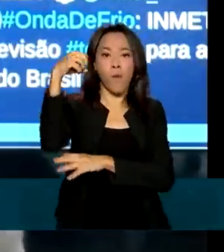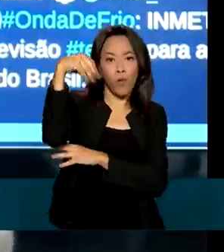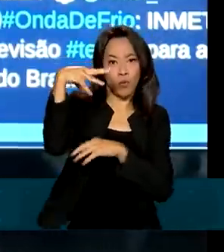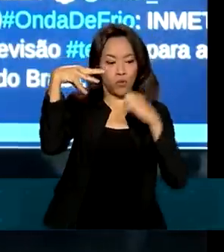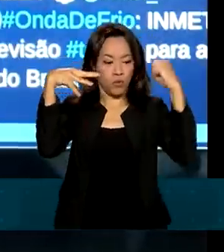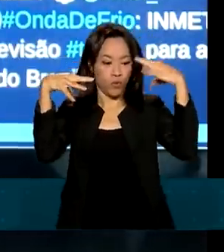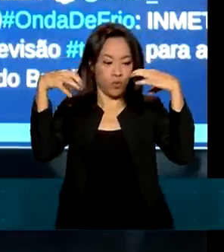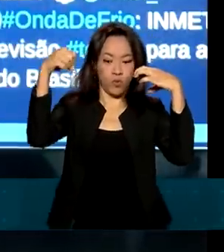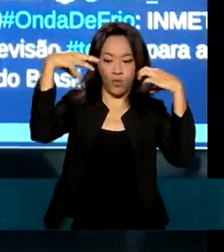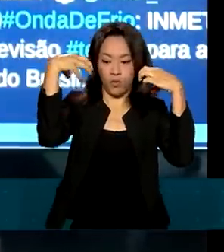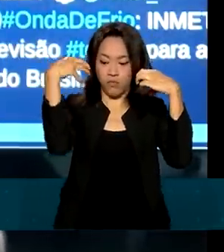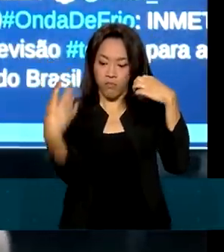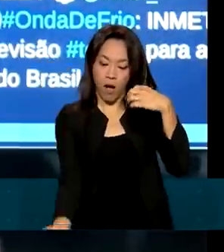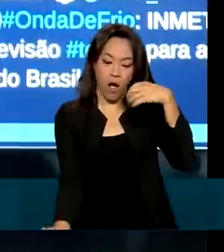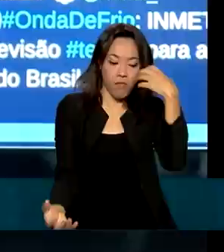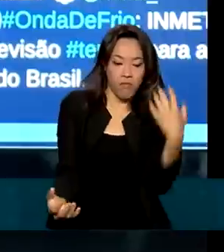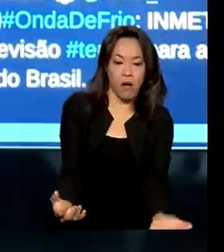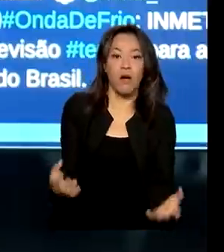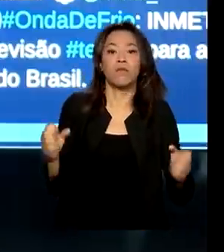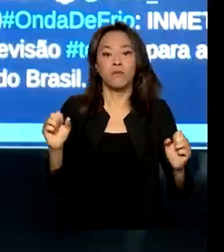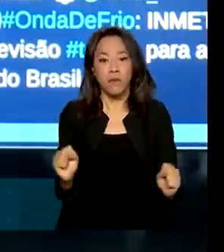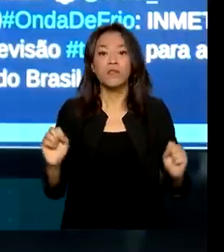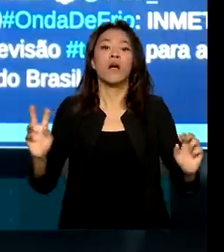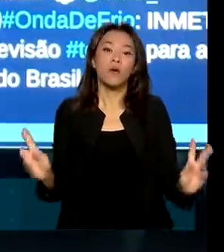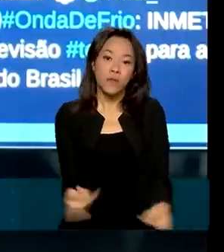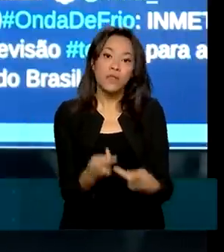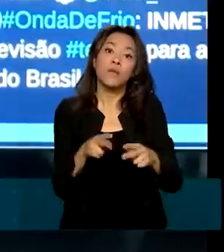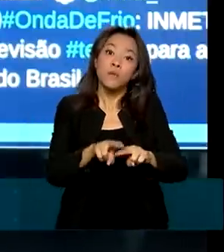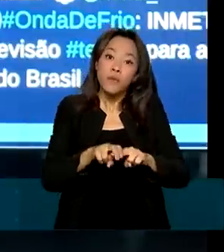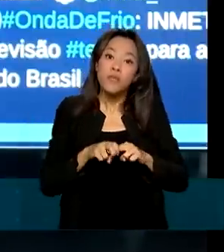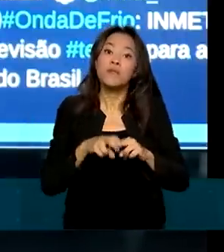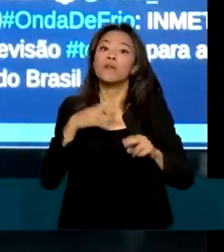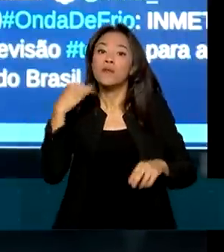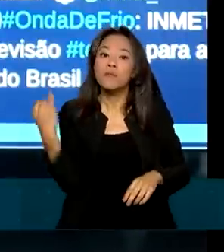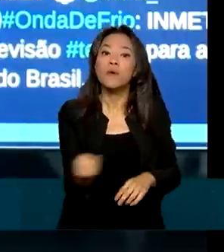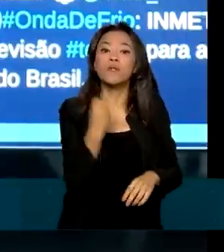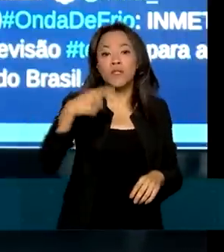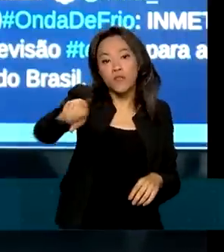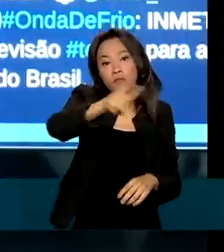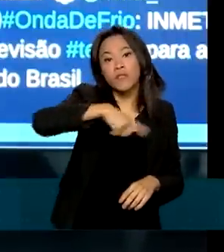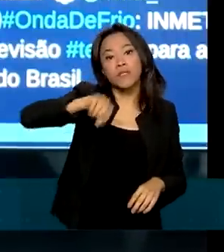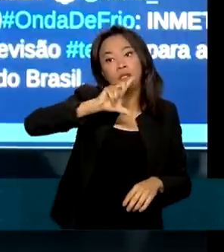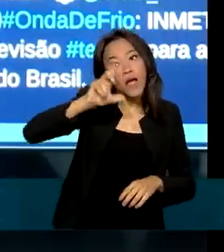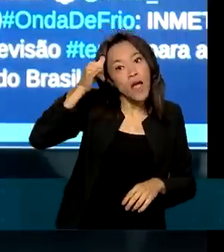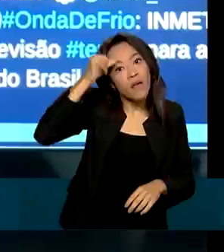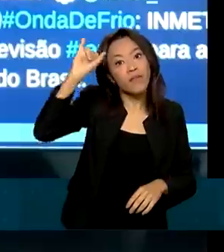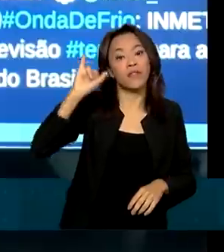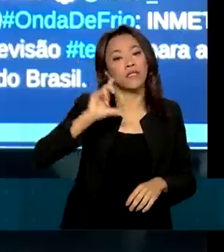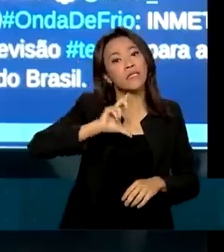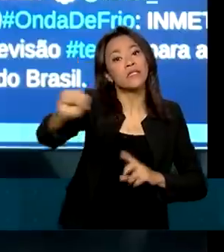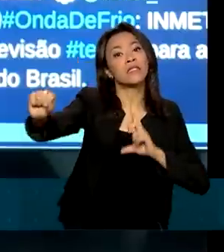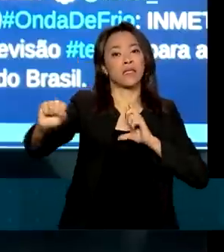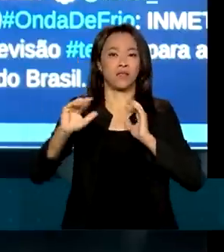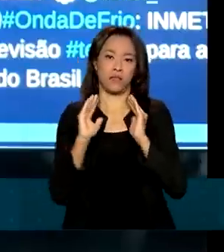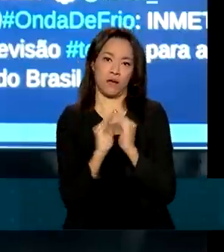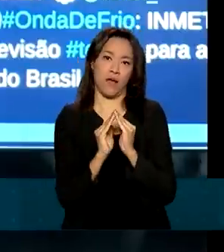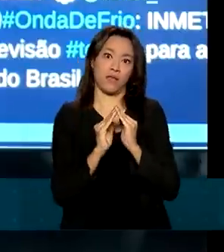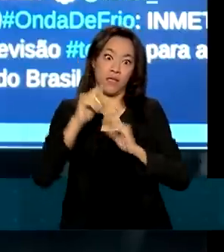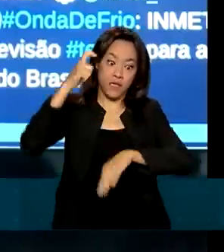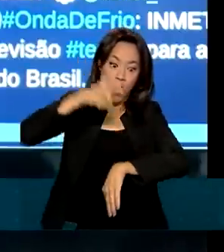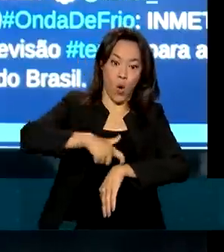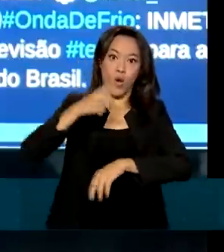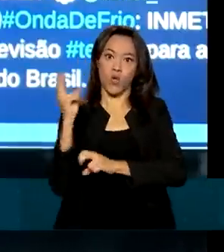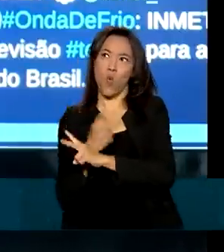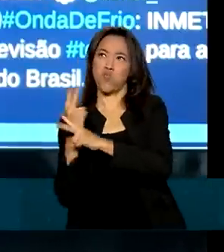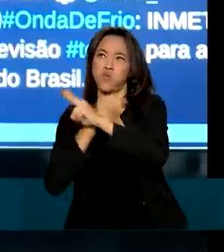com isso, interrupção de energia elétrica. Por isso, é muito importante que as pessoas evitem sair de casa, busquem locais protegidos na hora dos ventos mais